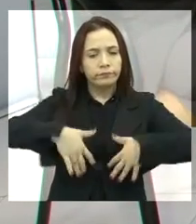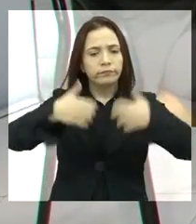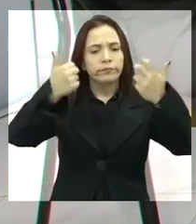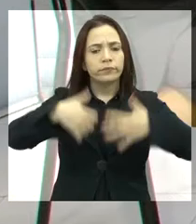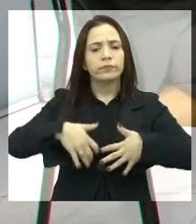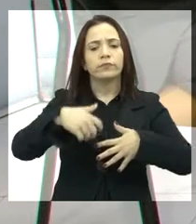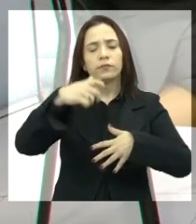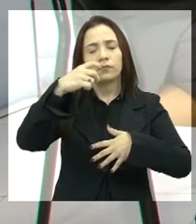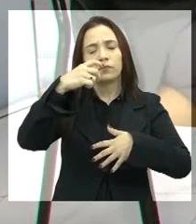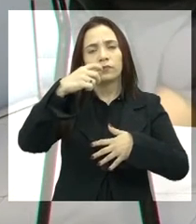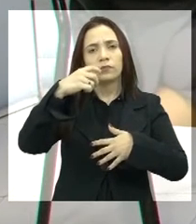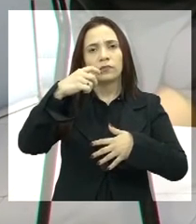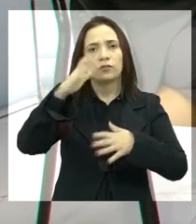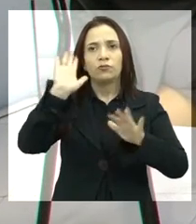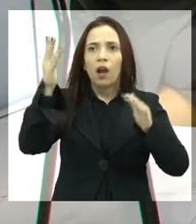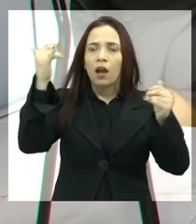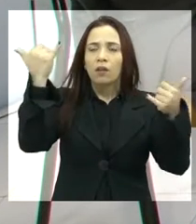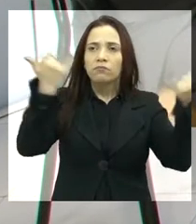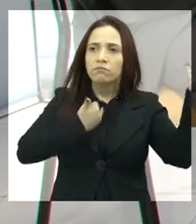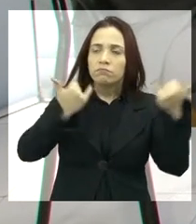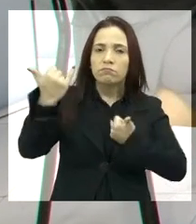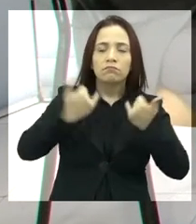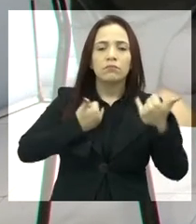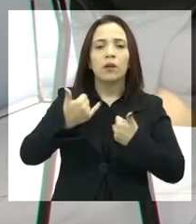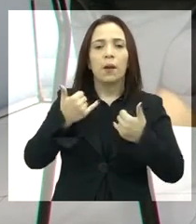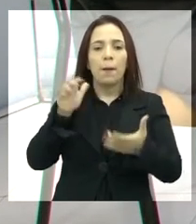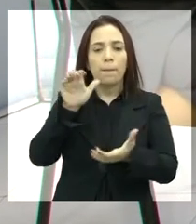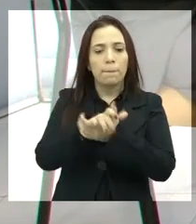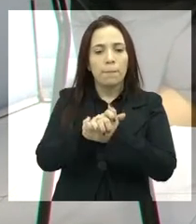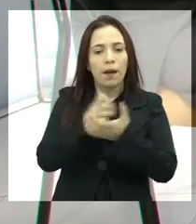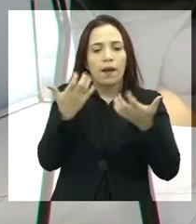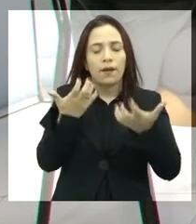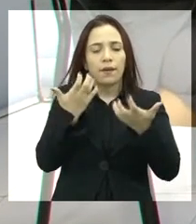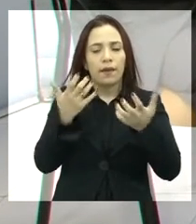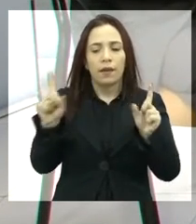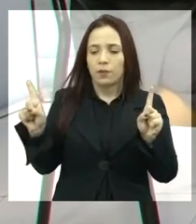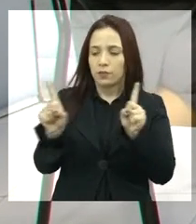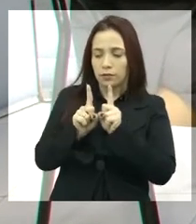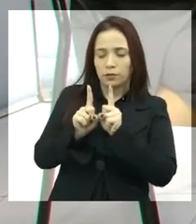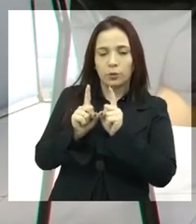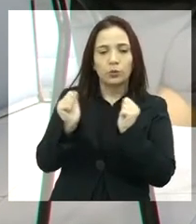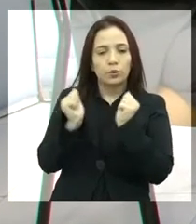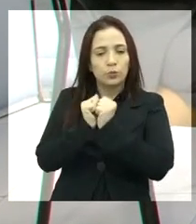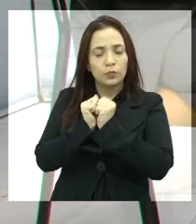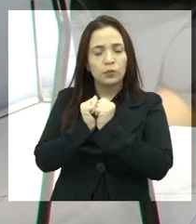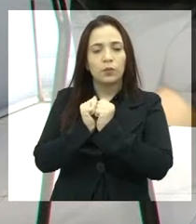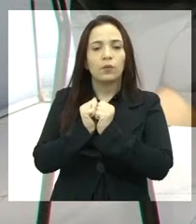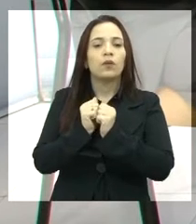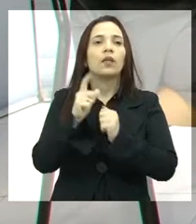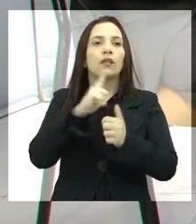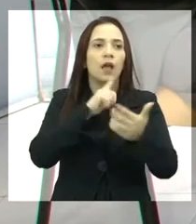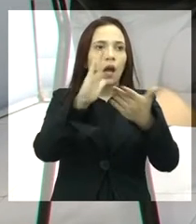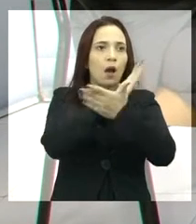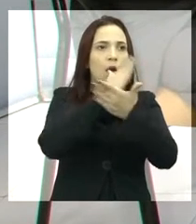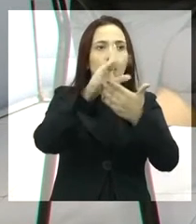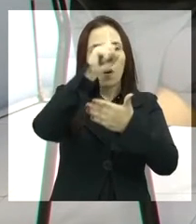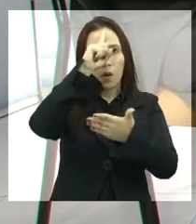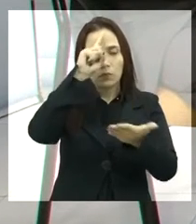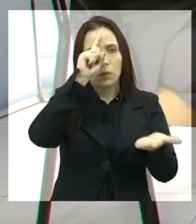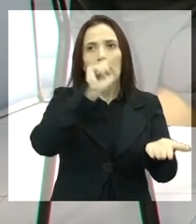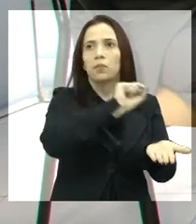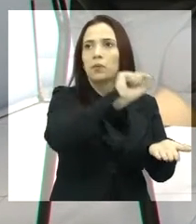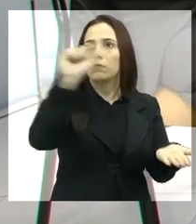de casos em que o marido, né, queria acompanhar ali aquele momento do nascimento, e muitas clínicas, muitos hospitais